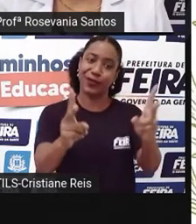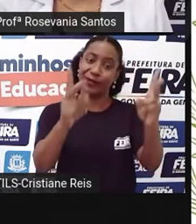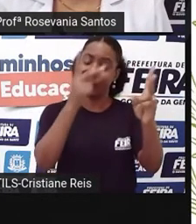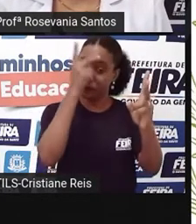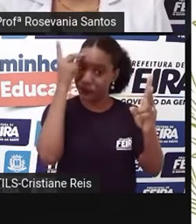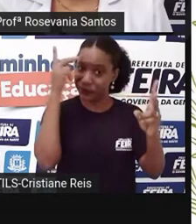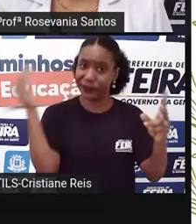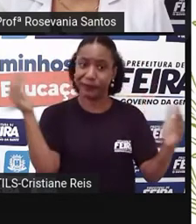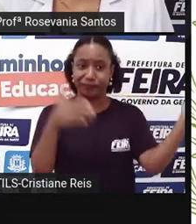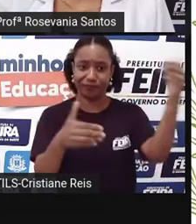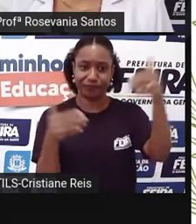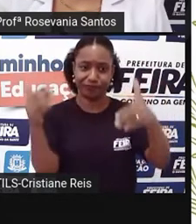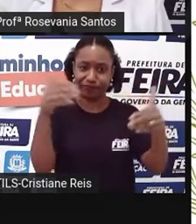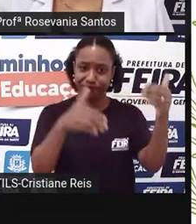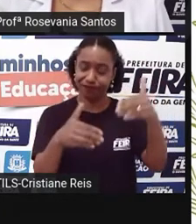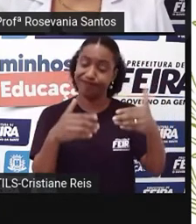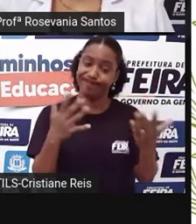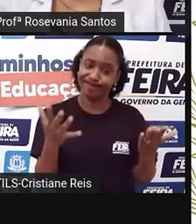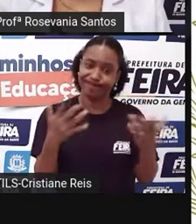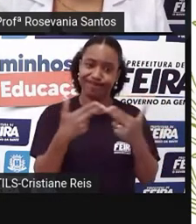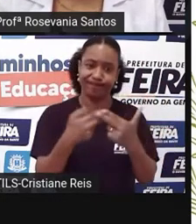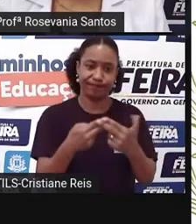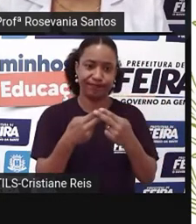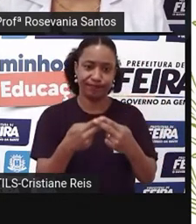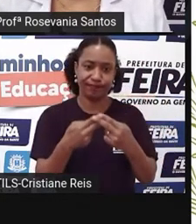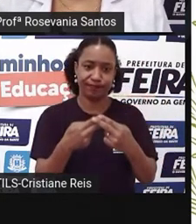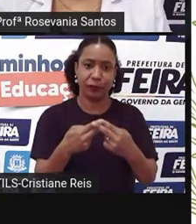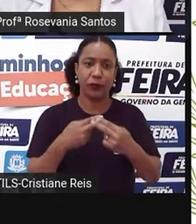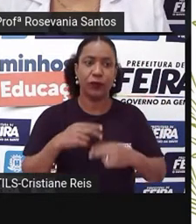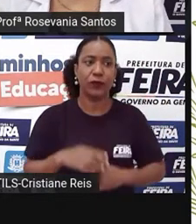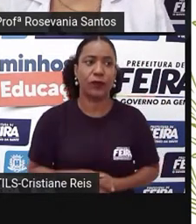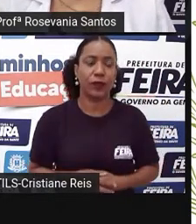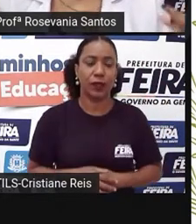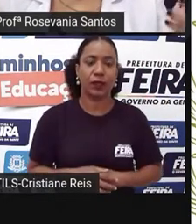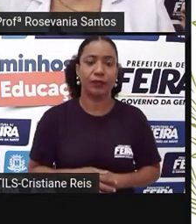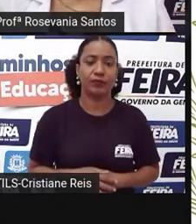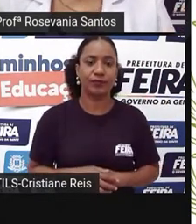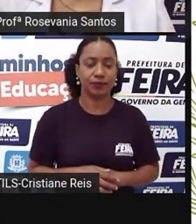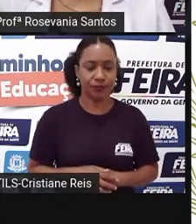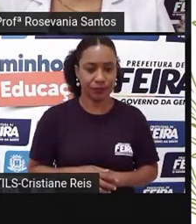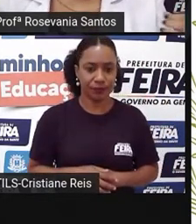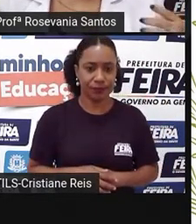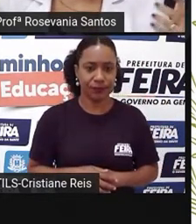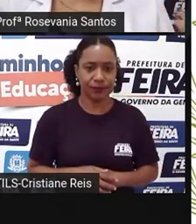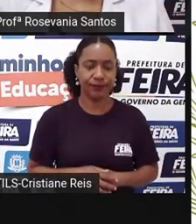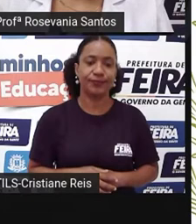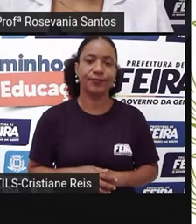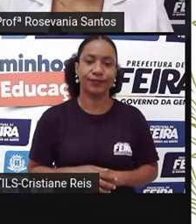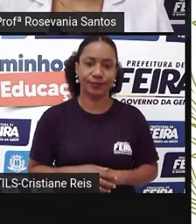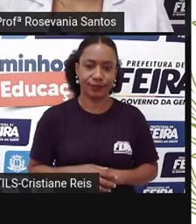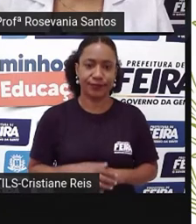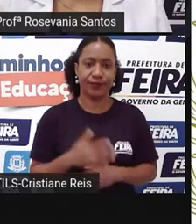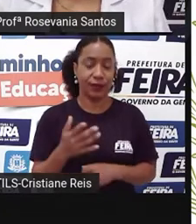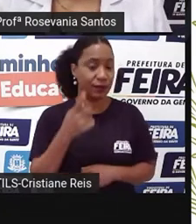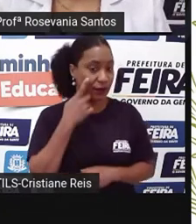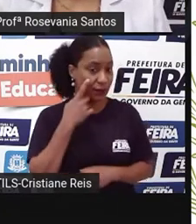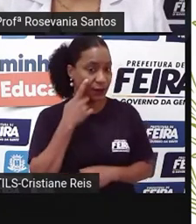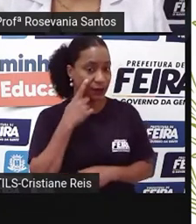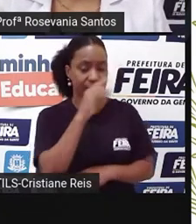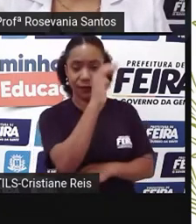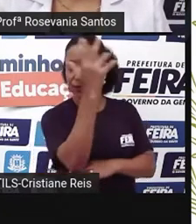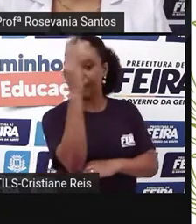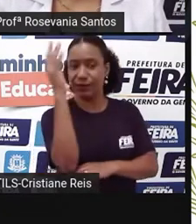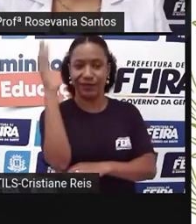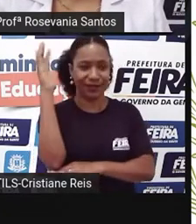né, nem sempre é como a gente quer. Bom, então, a Amazônia, né, você sabe que é uma floresta e que ela não